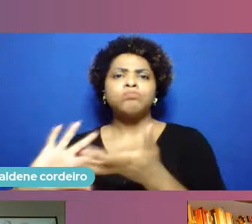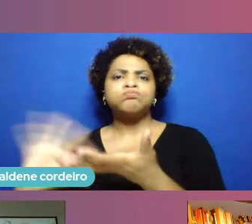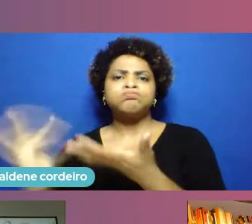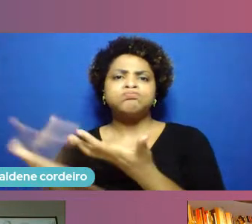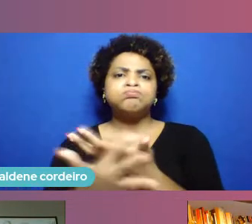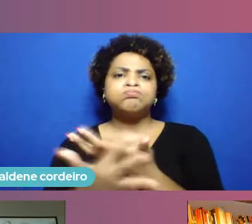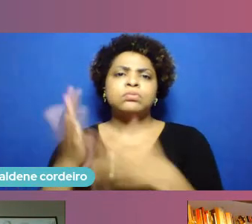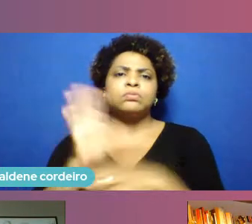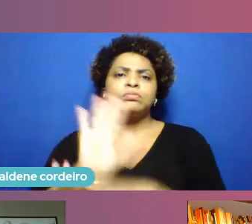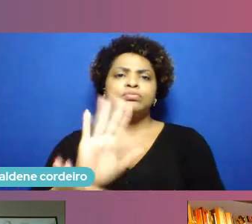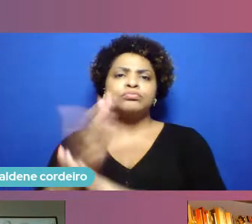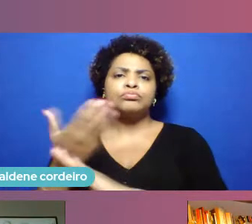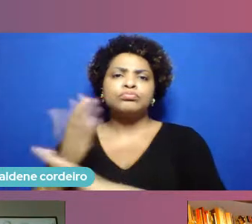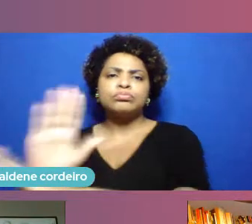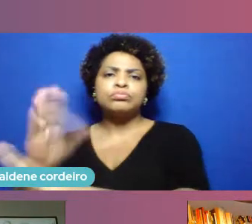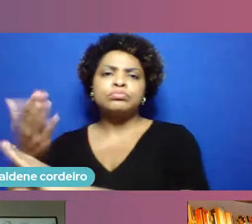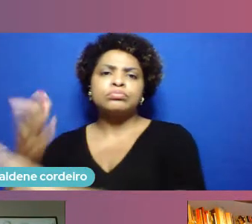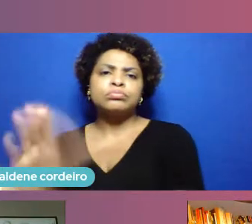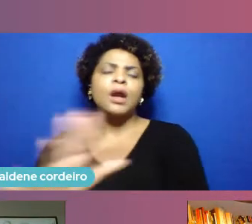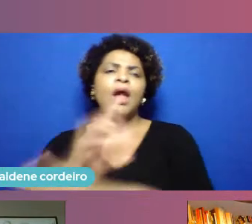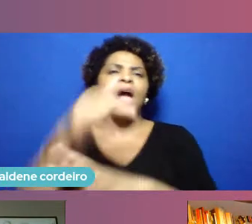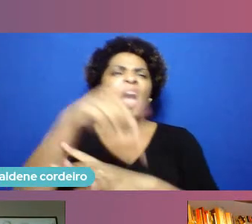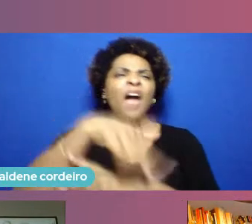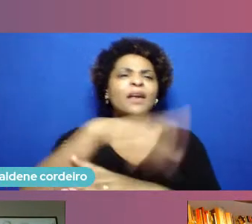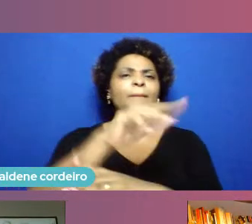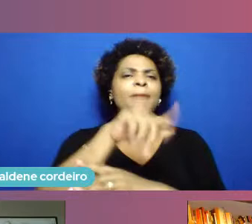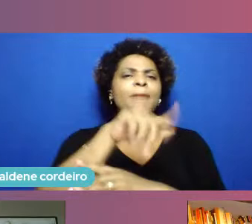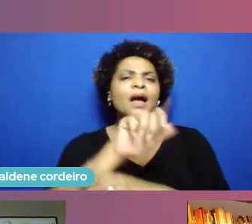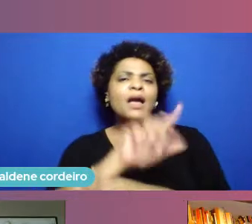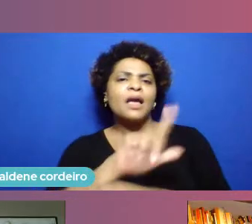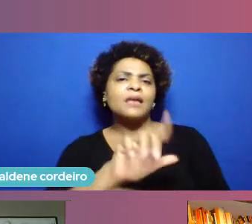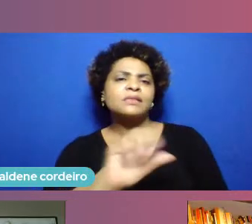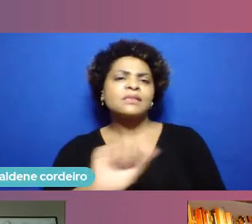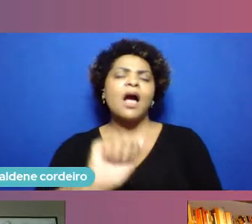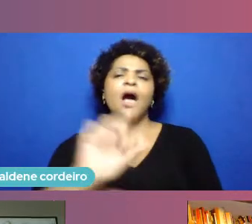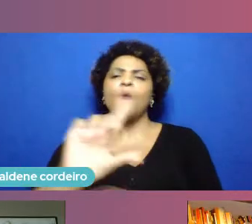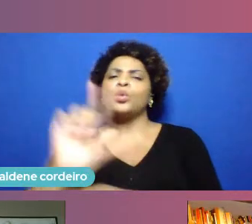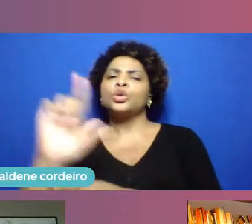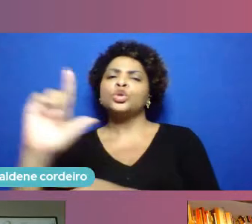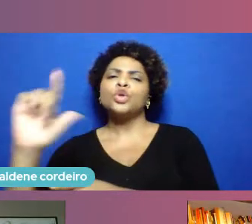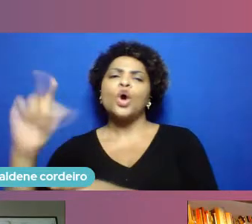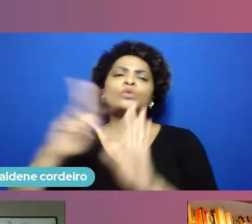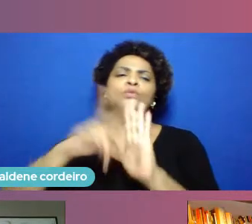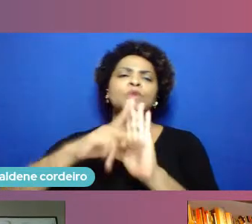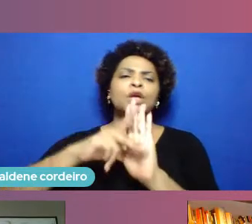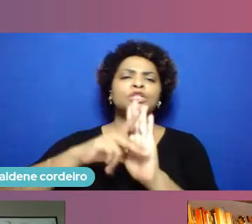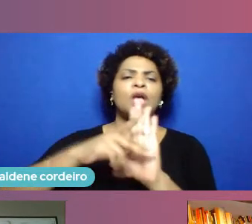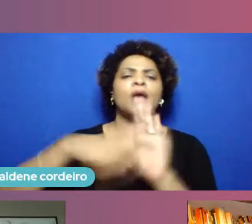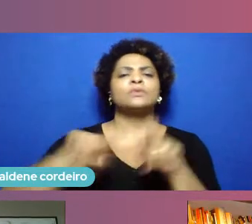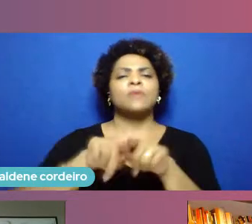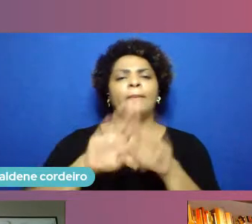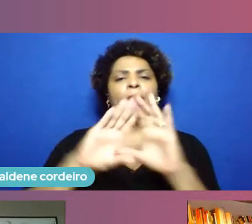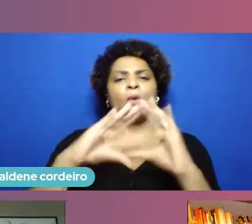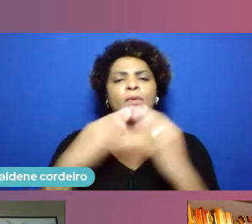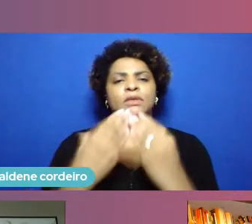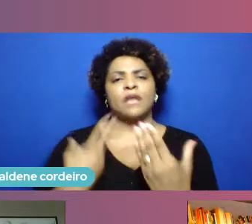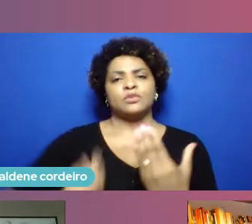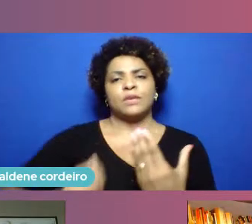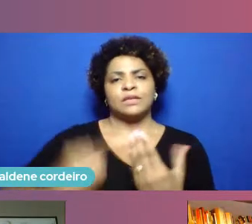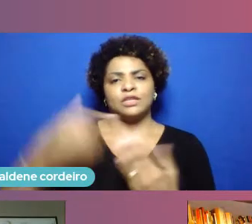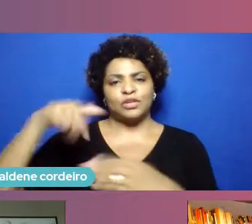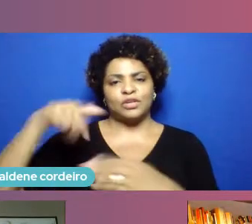ecossistema com manguezal com todos os outros demais projetos e comunidades presentes aqui no estado